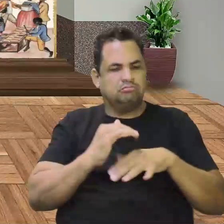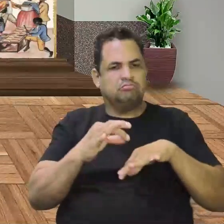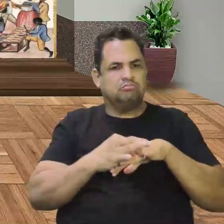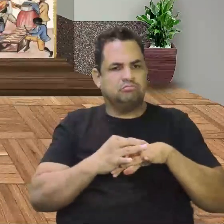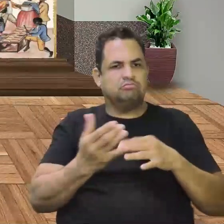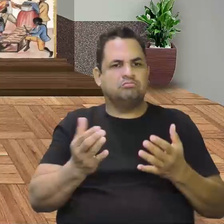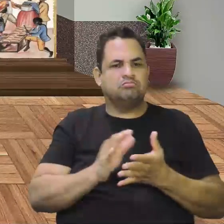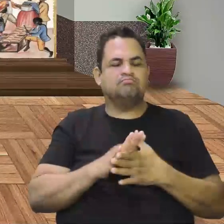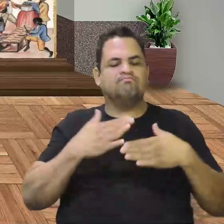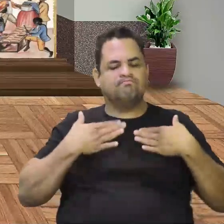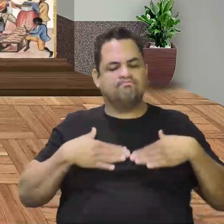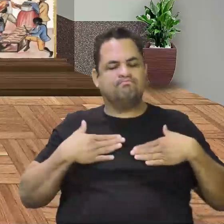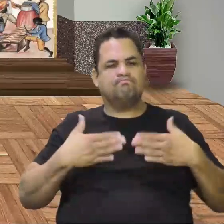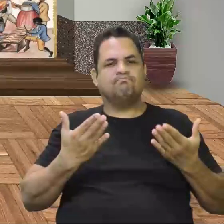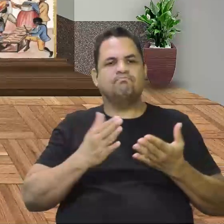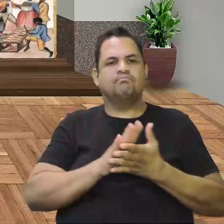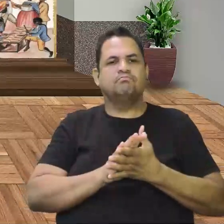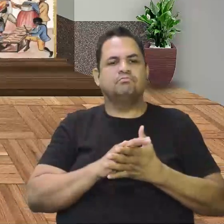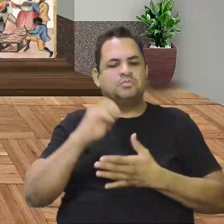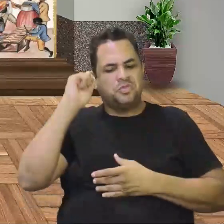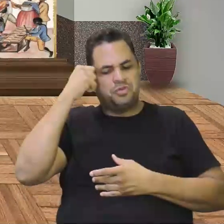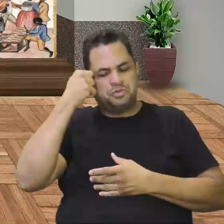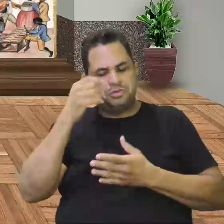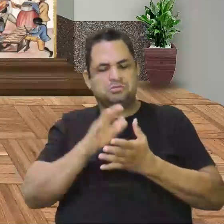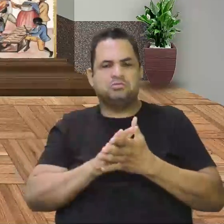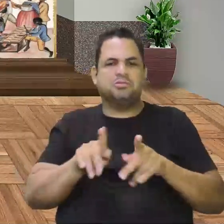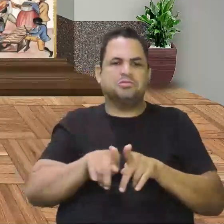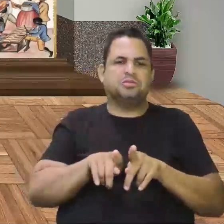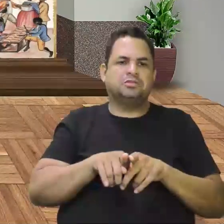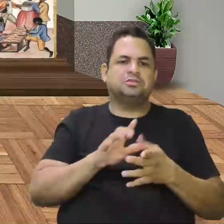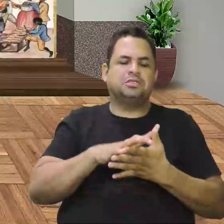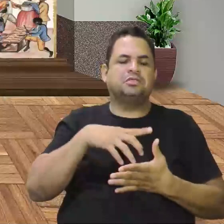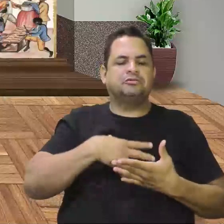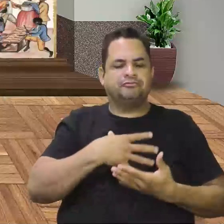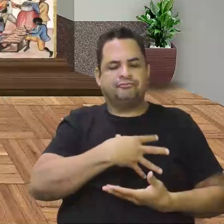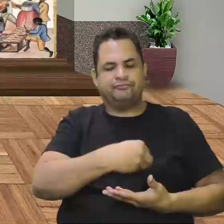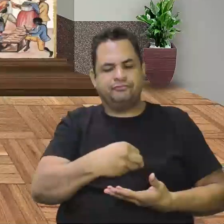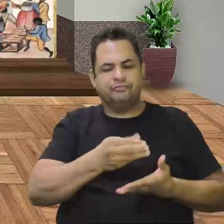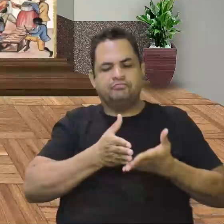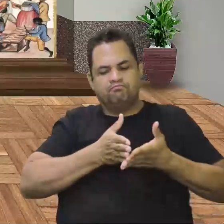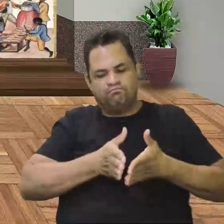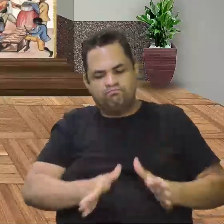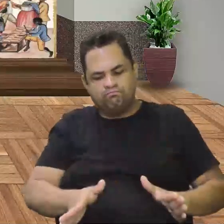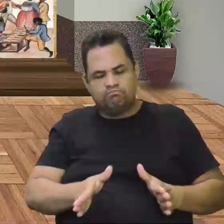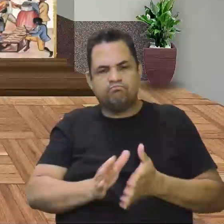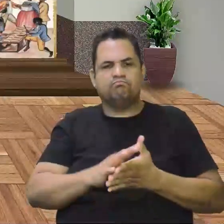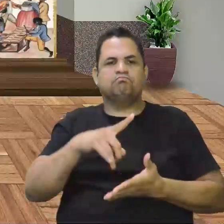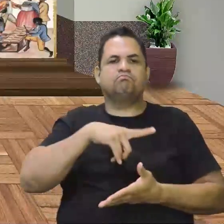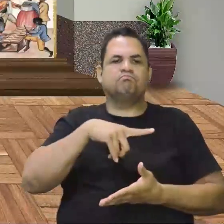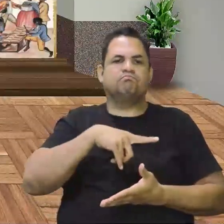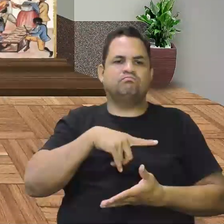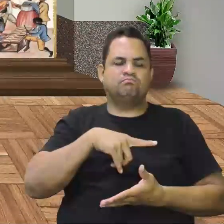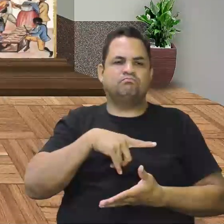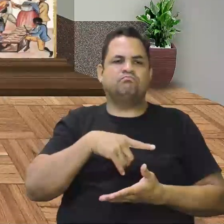Tranquilamente. Casaram com negros? Casaram. Tiveram filhos com negros, com indígenas? Tiveram.